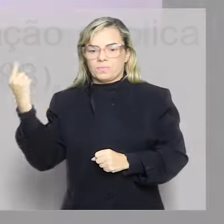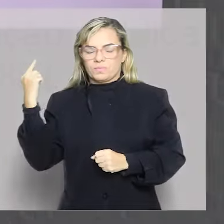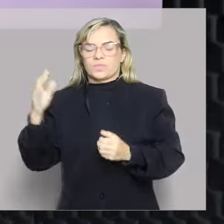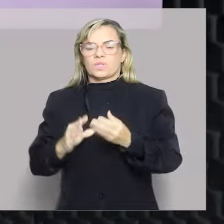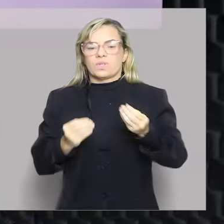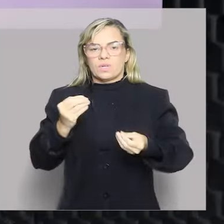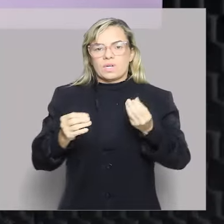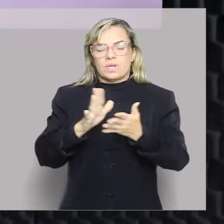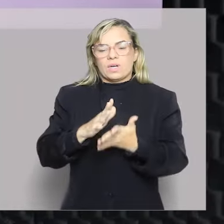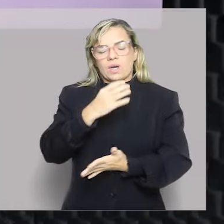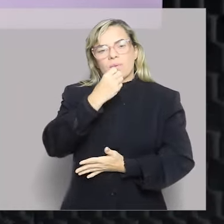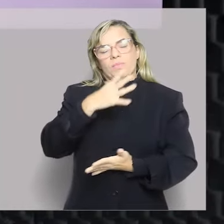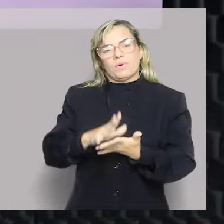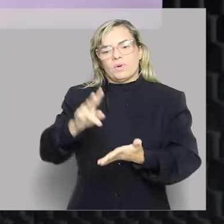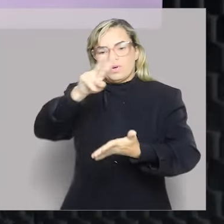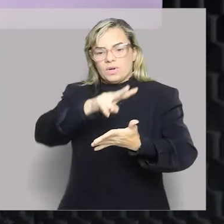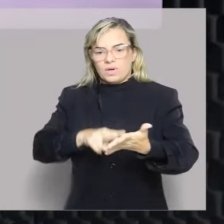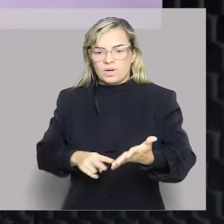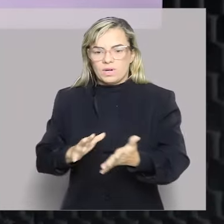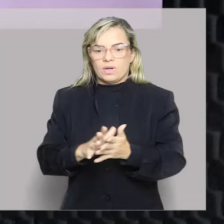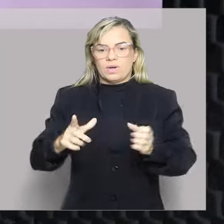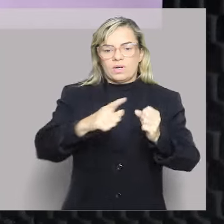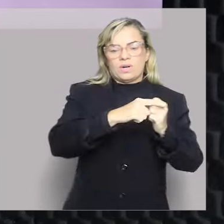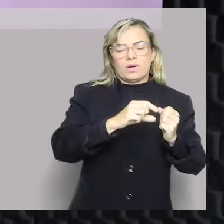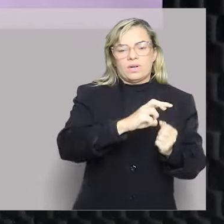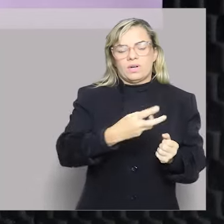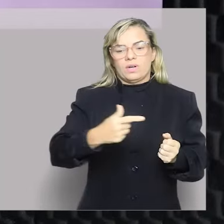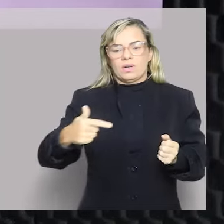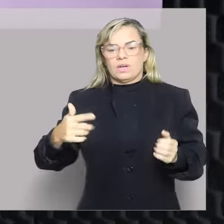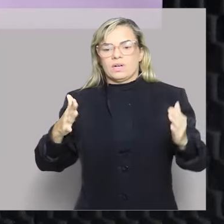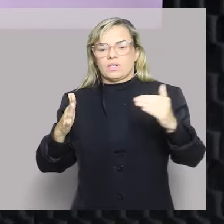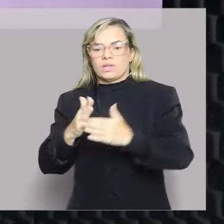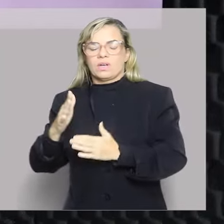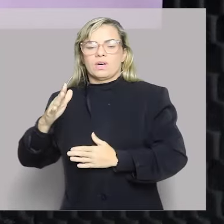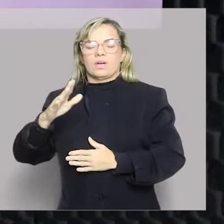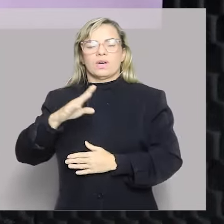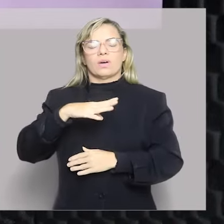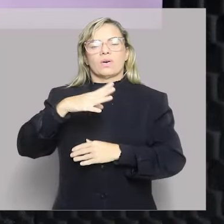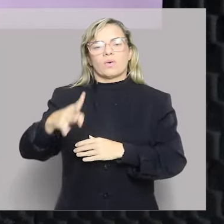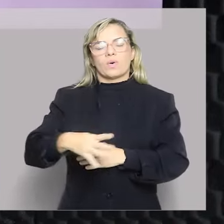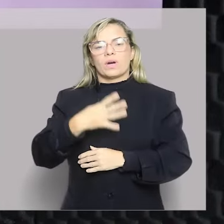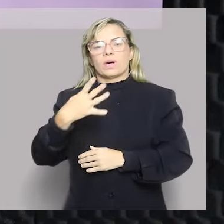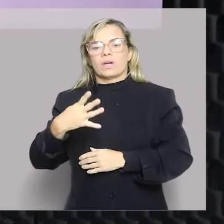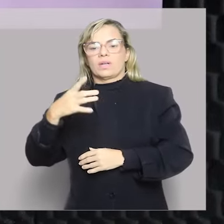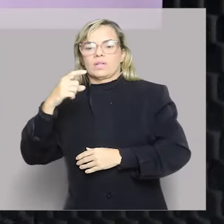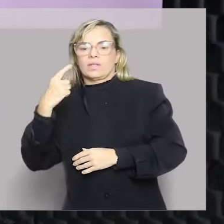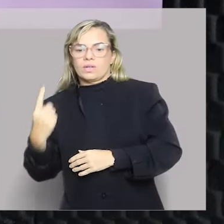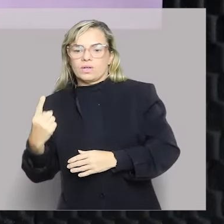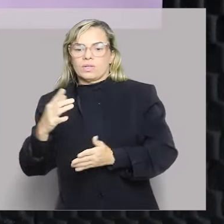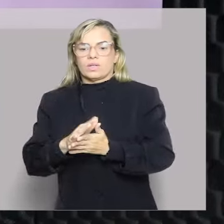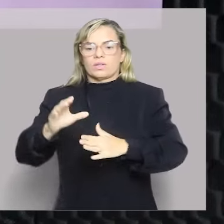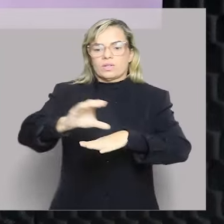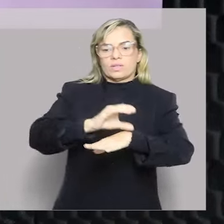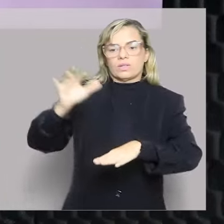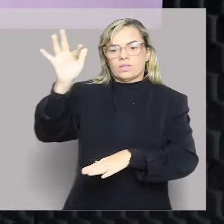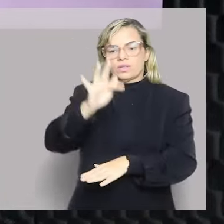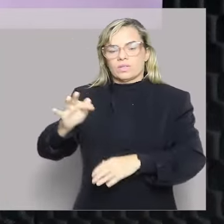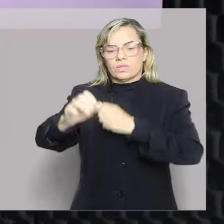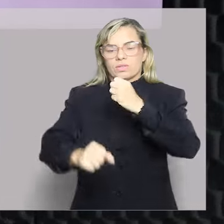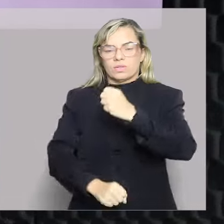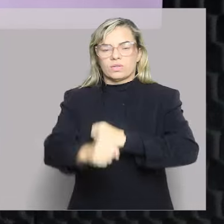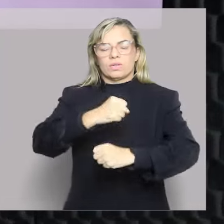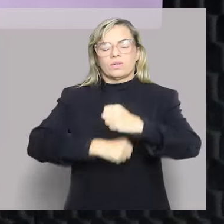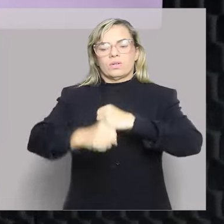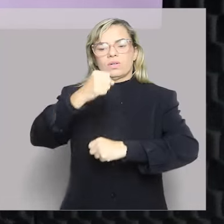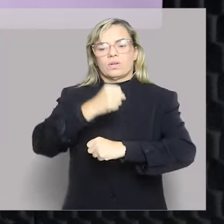como é bom ver o edital, artigo 37, a 41 da Constituição Federal de 1988. Então primeira tarefa de vocês,